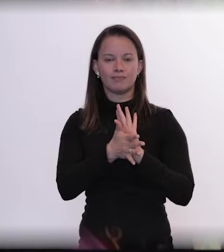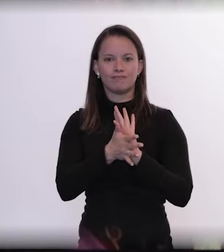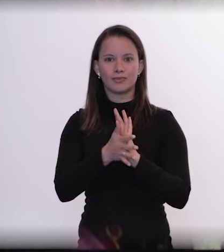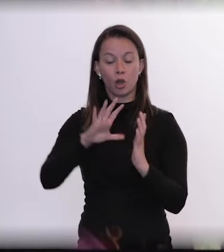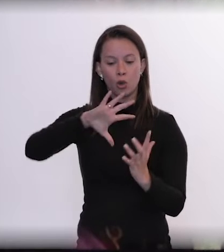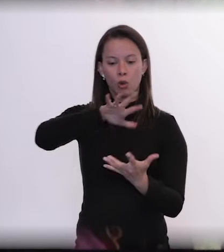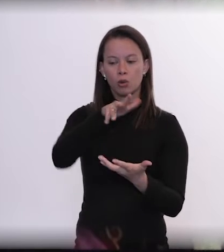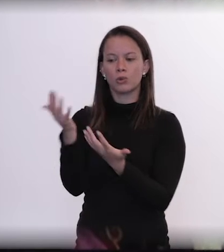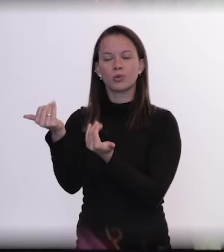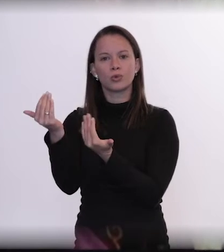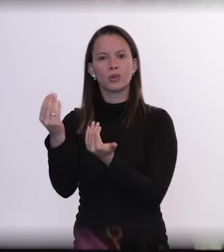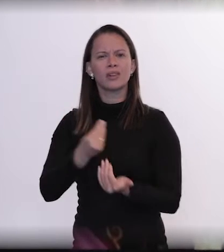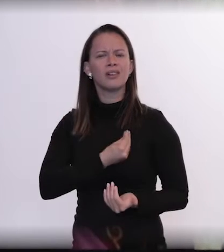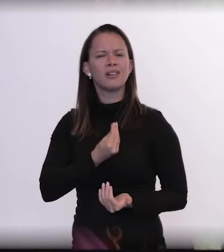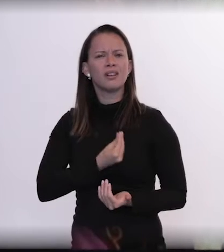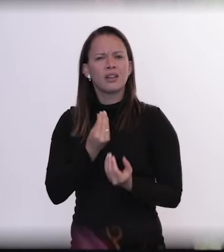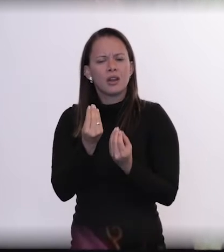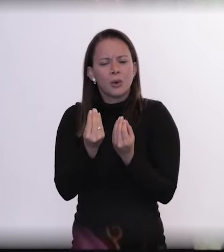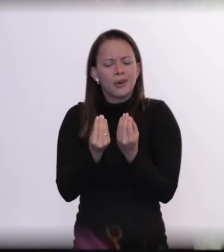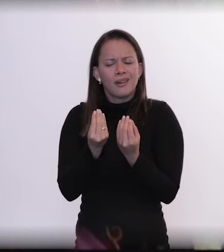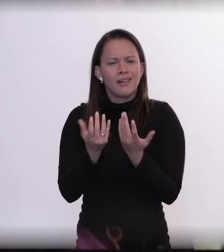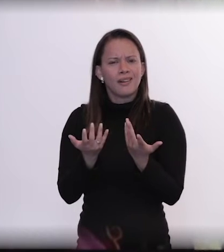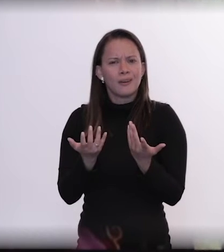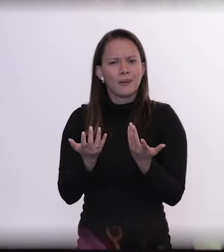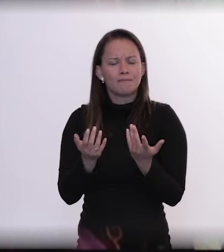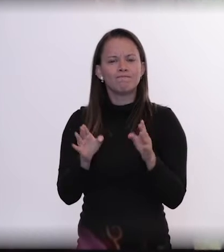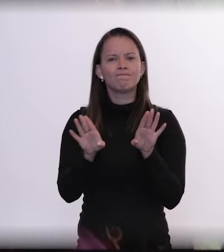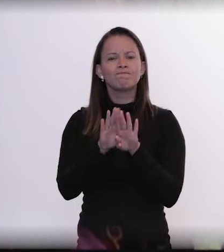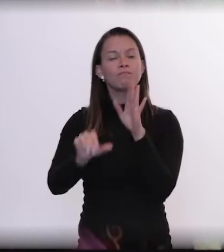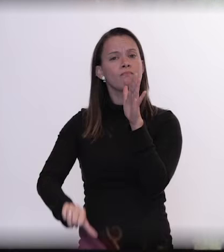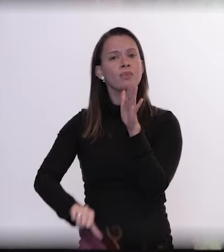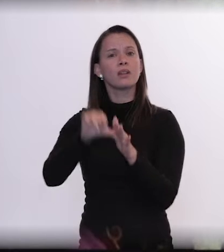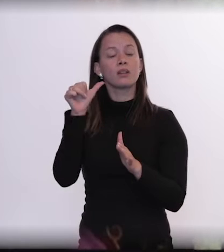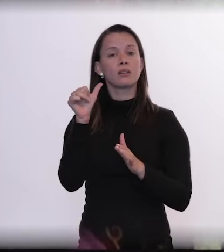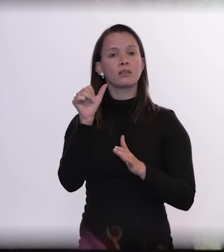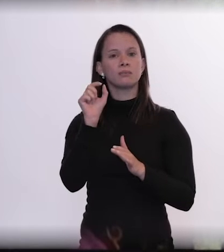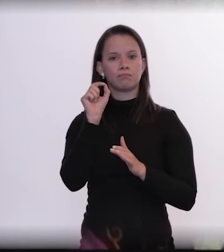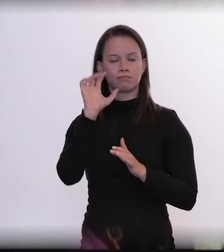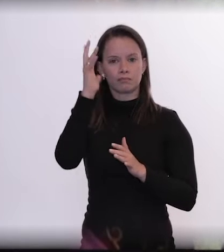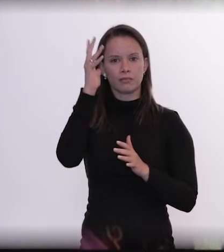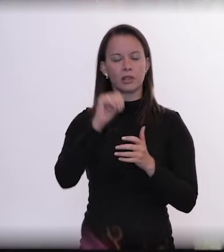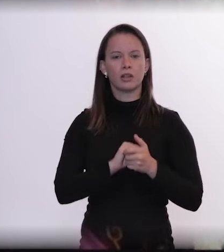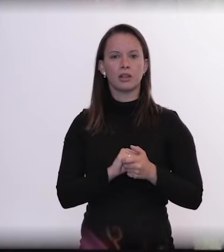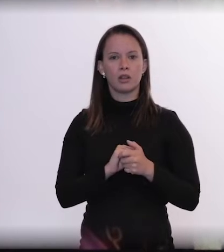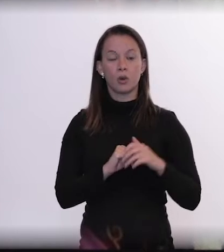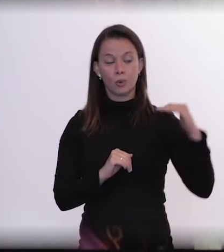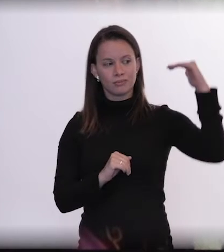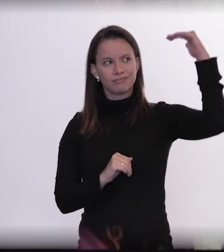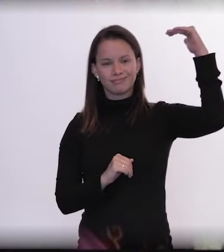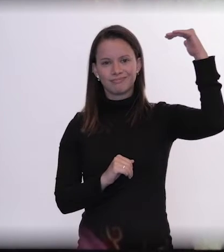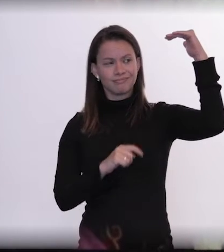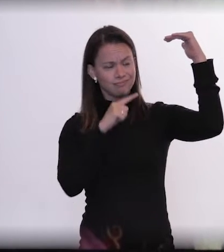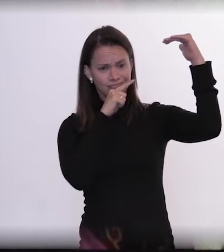que eles vão viver. E o que é ainda mais inédito é que, pela primeira vez nessa trajetória, os adultos